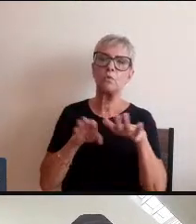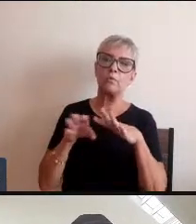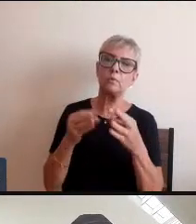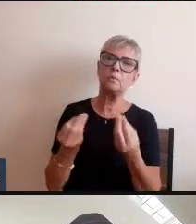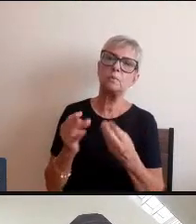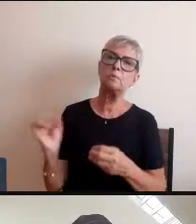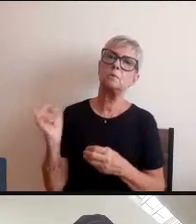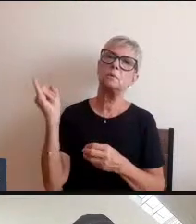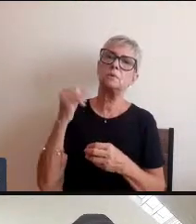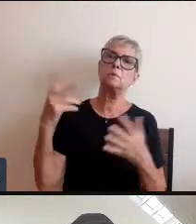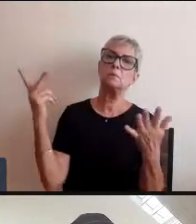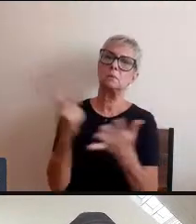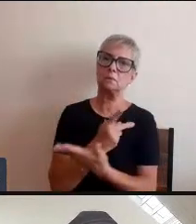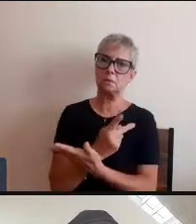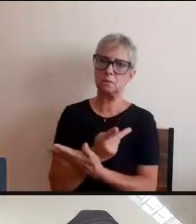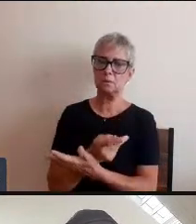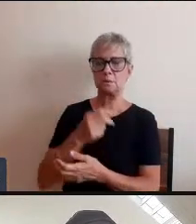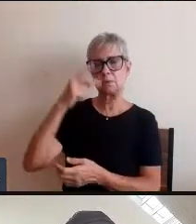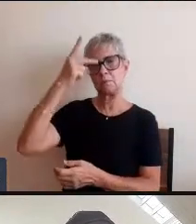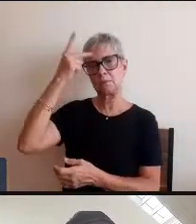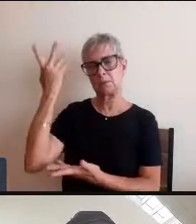das pessoas que estão